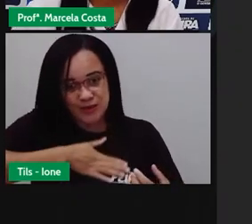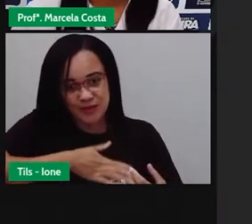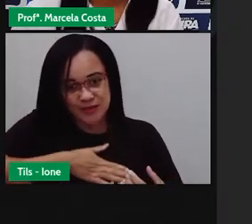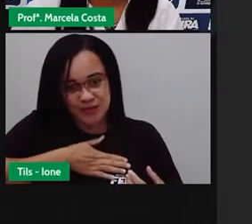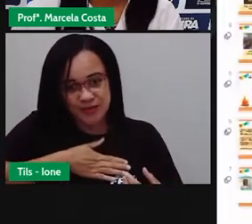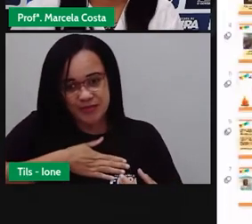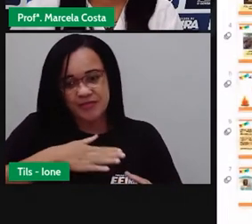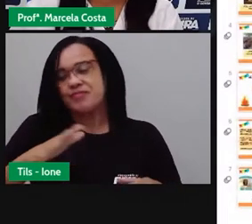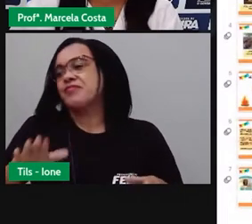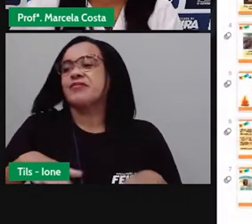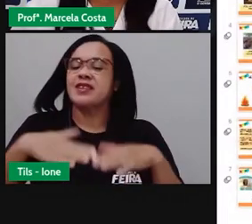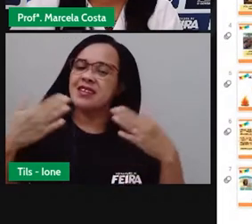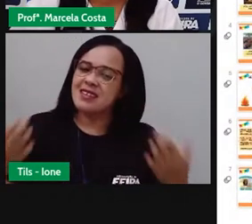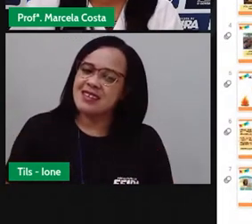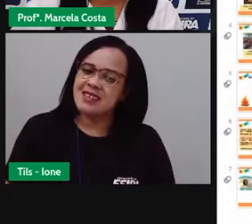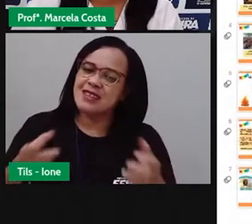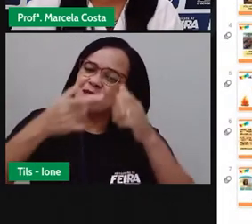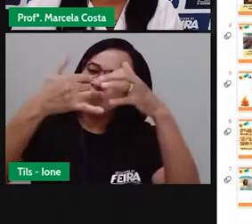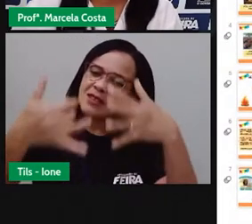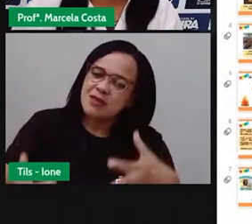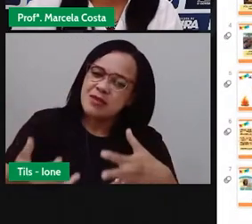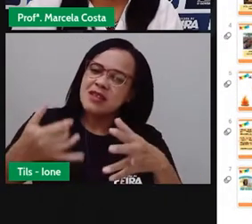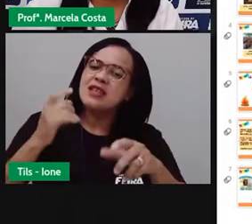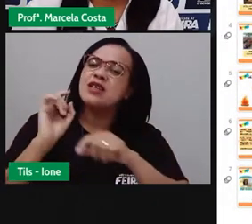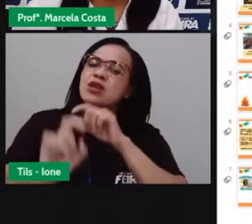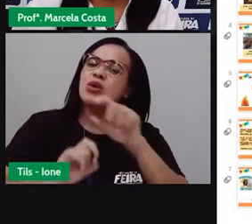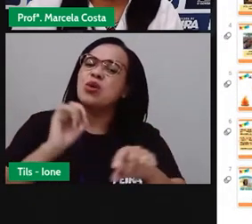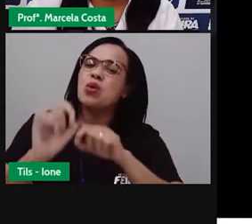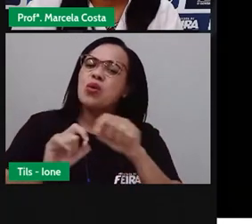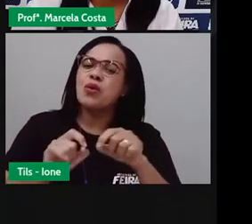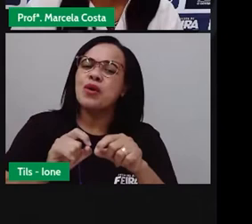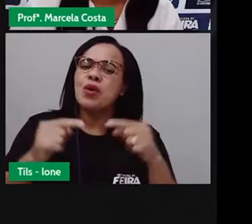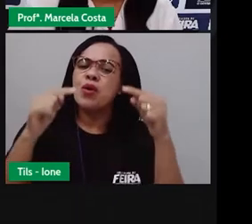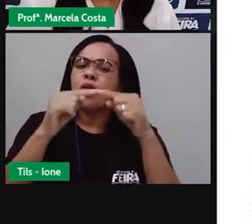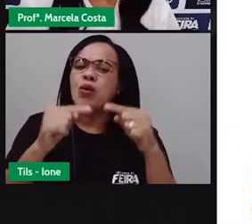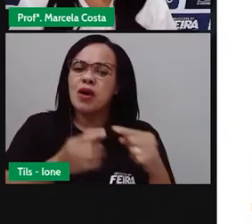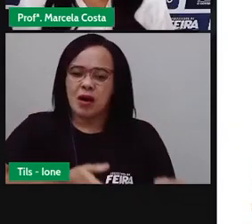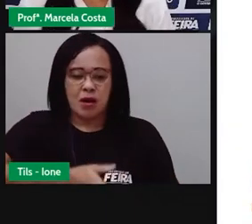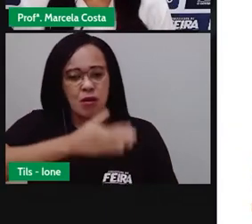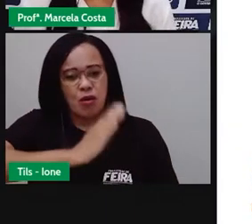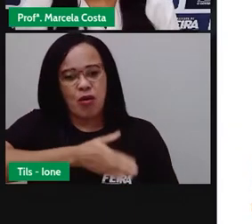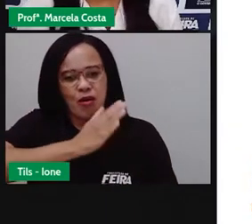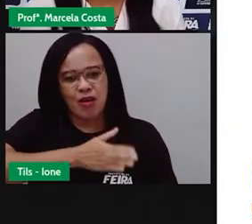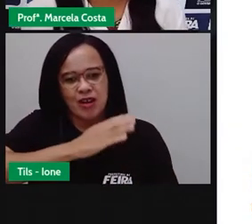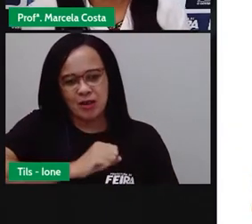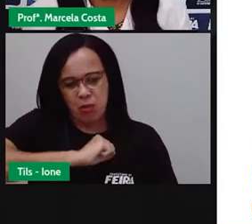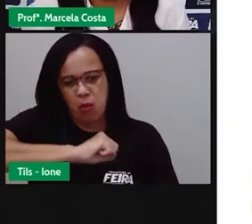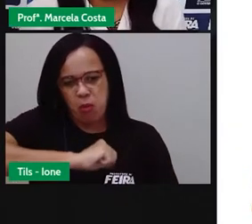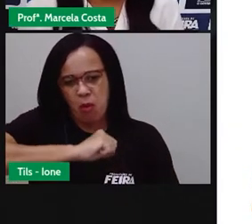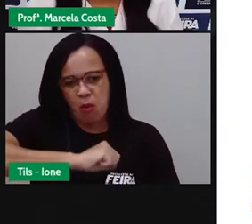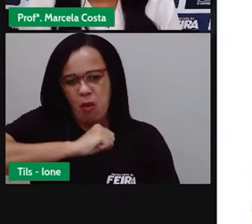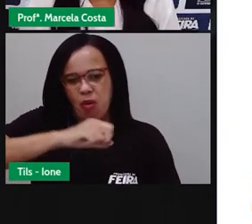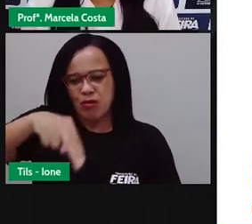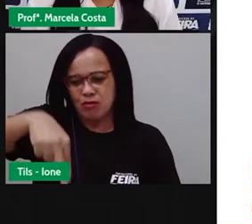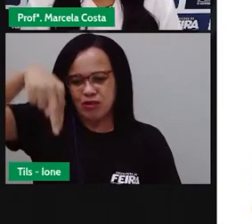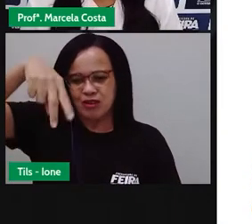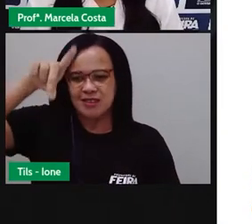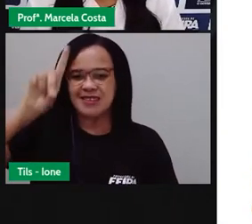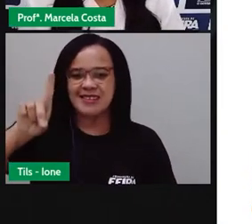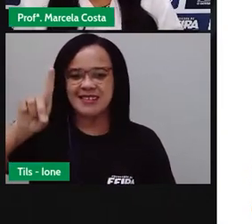Então, contem aqui pra mim o que é que faz bater o coração de vocês.